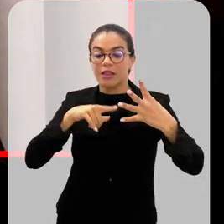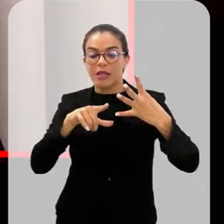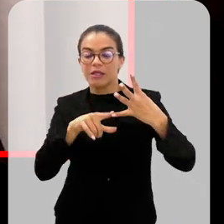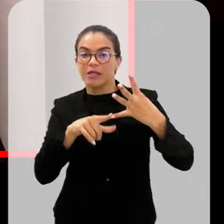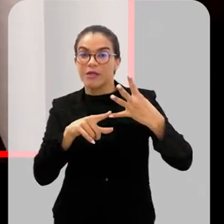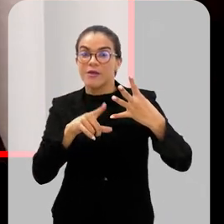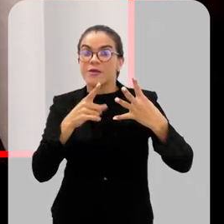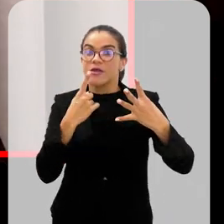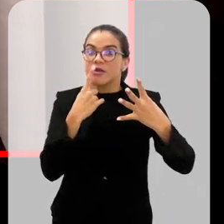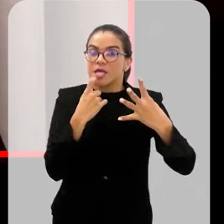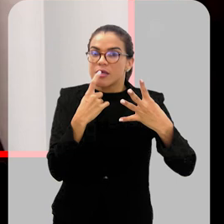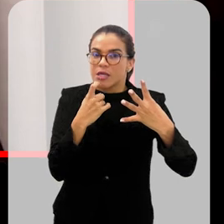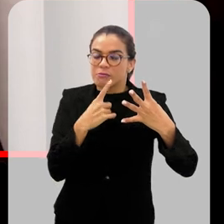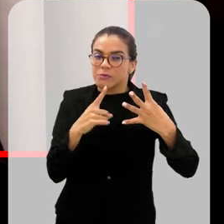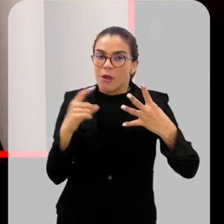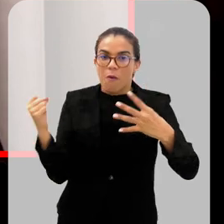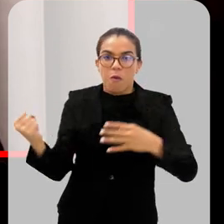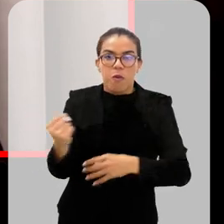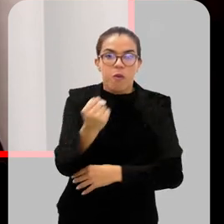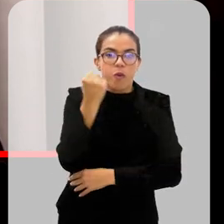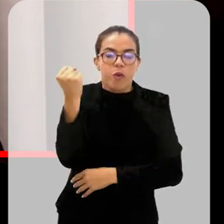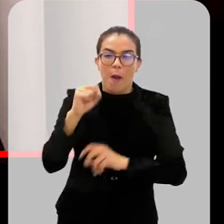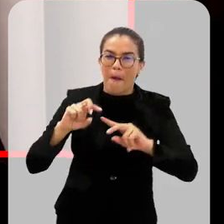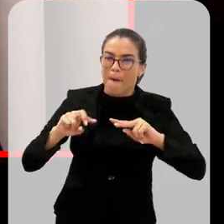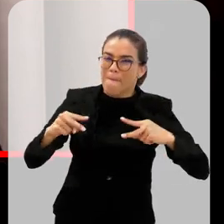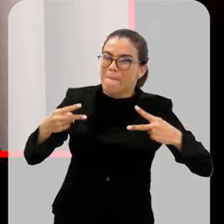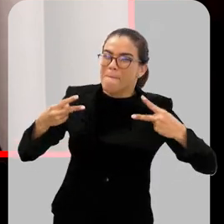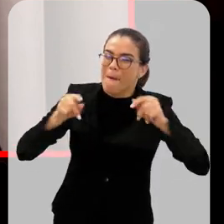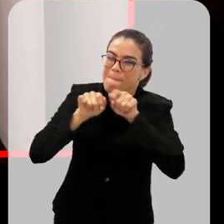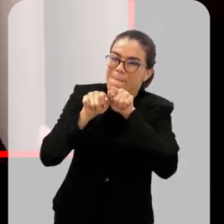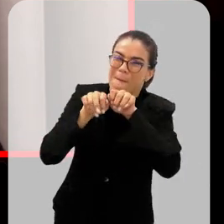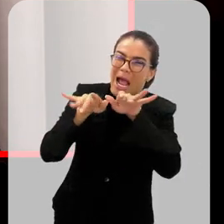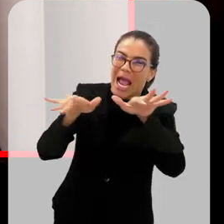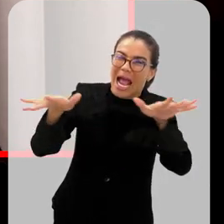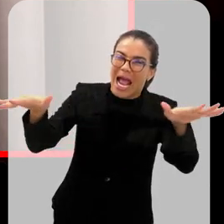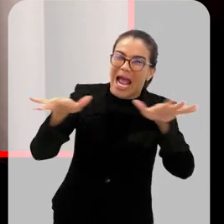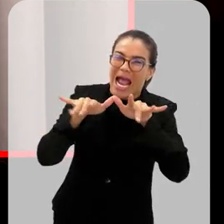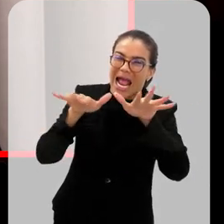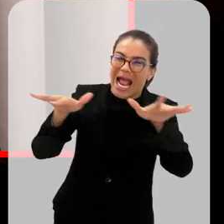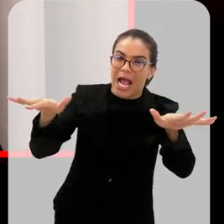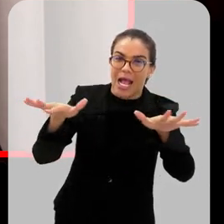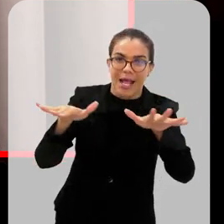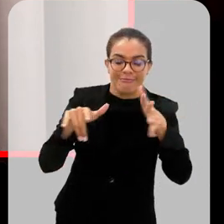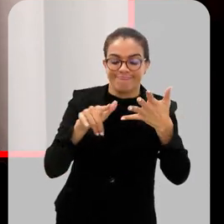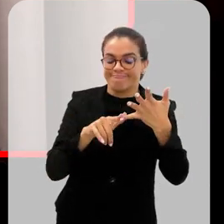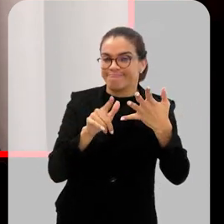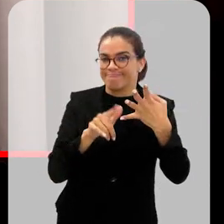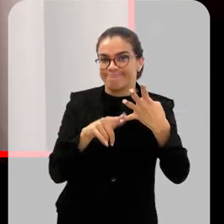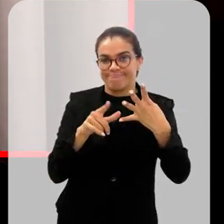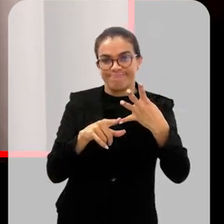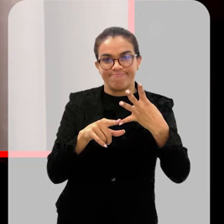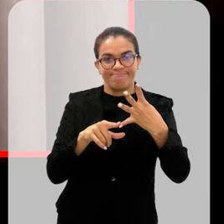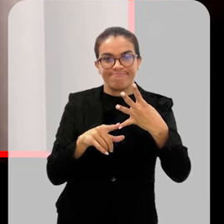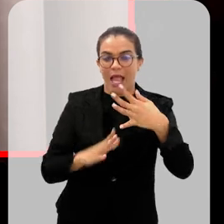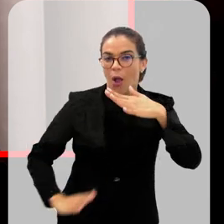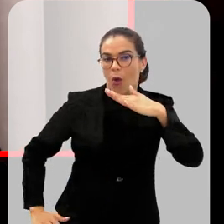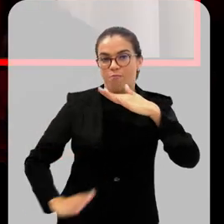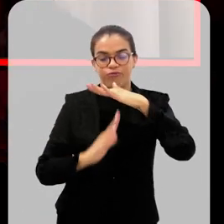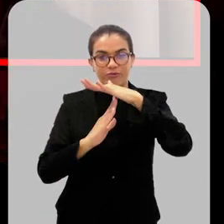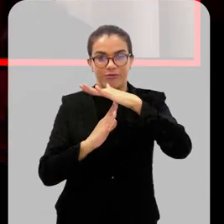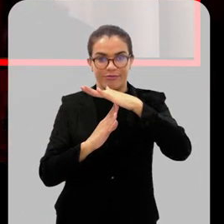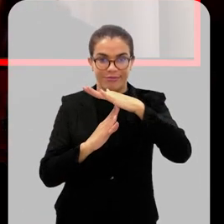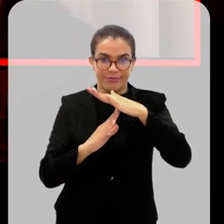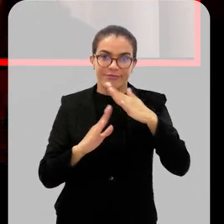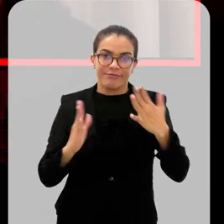o alerta vermelho, que é quando existe alta transmissibilidade, acima dos 90% históricos para a série histórica daquele município. Então,